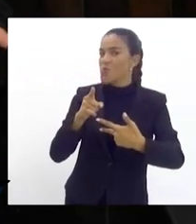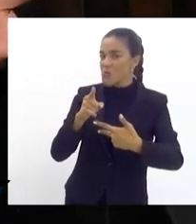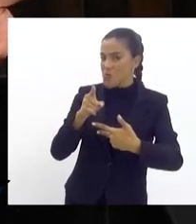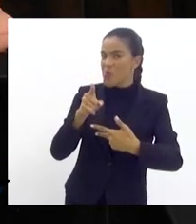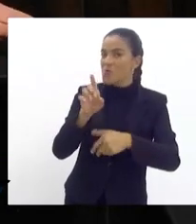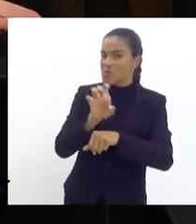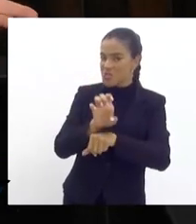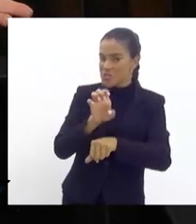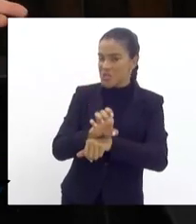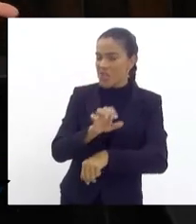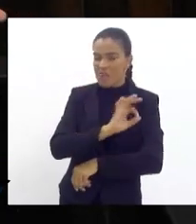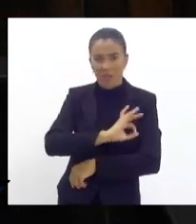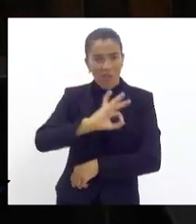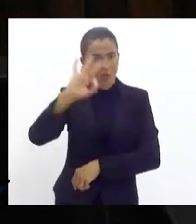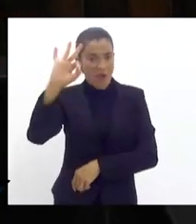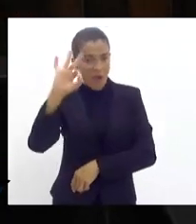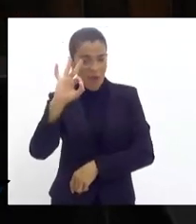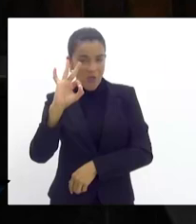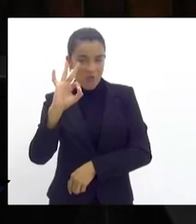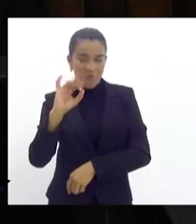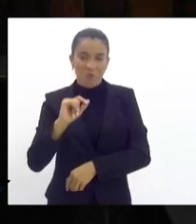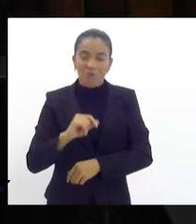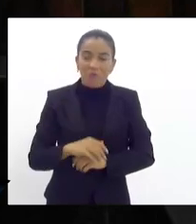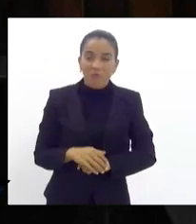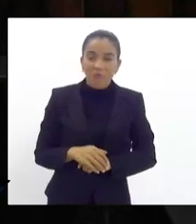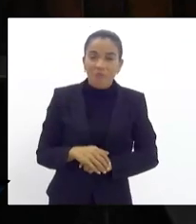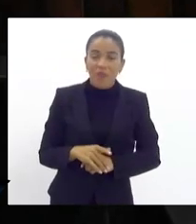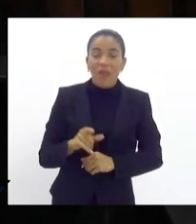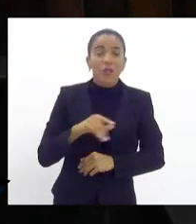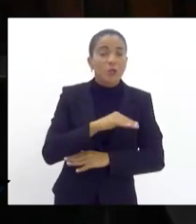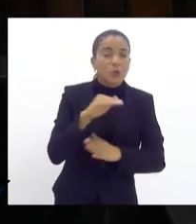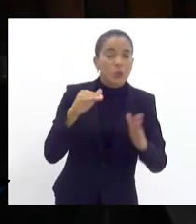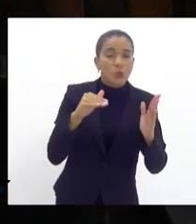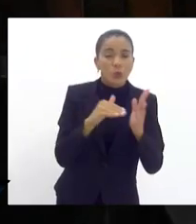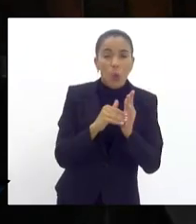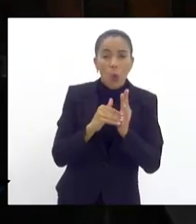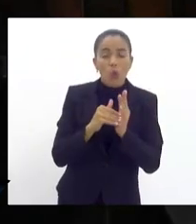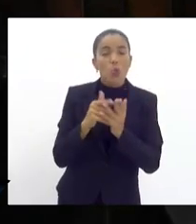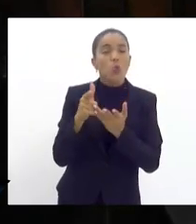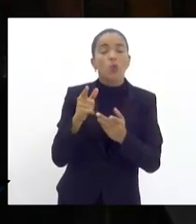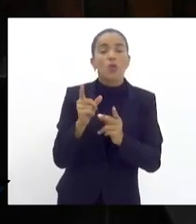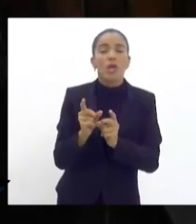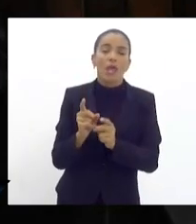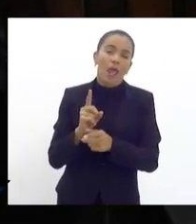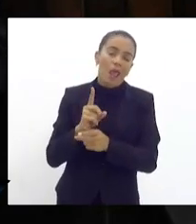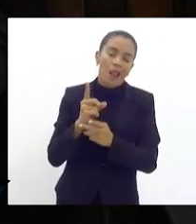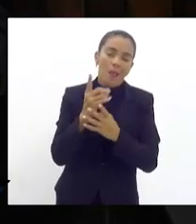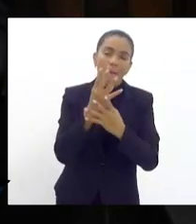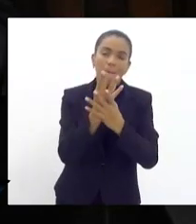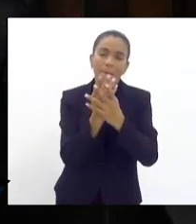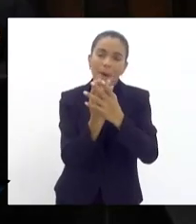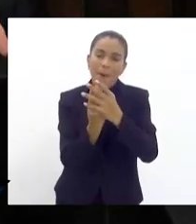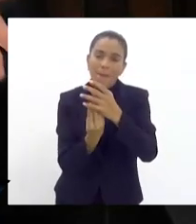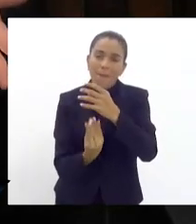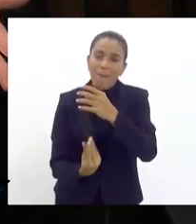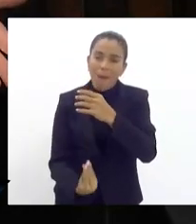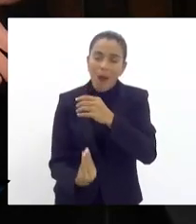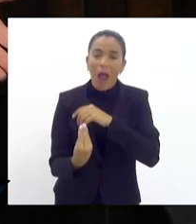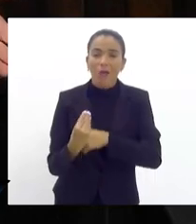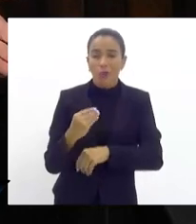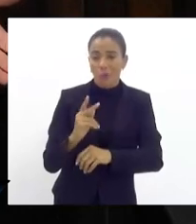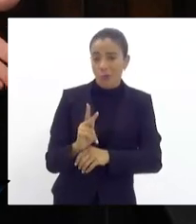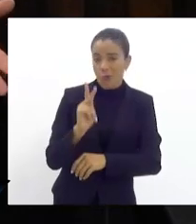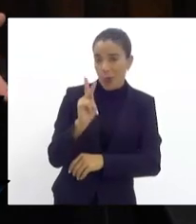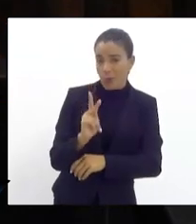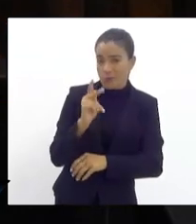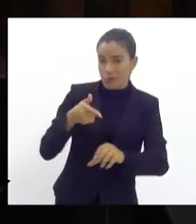vai ter Reut e PE e, além do mais, tudo que ele refinar de combustível tributa na